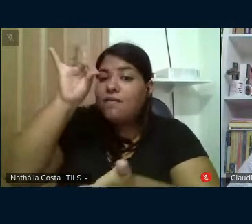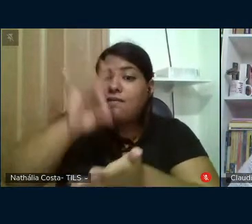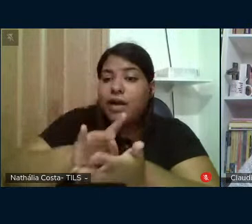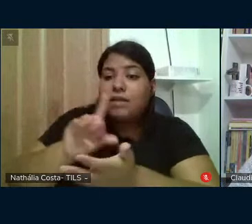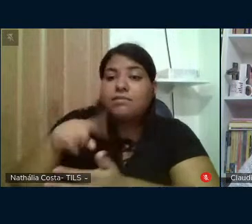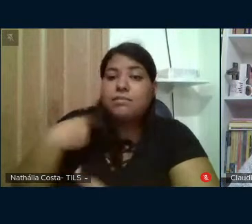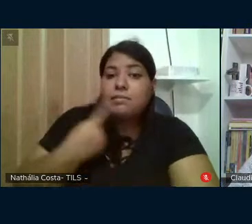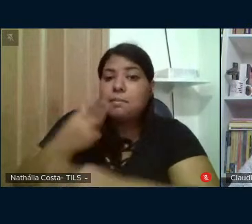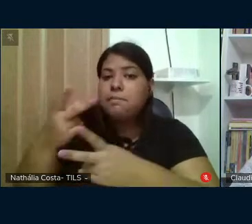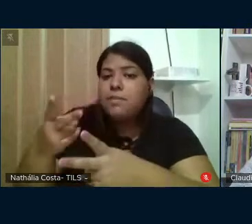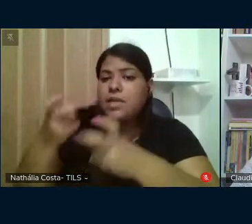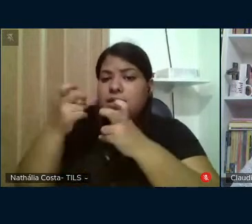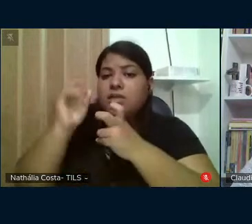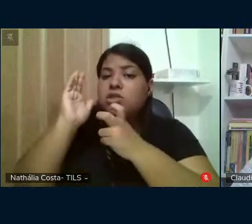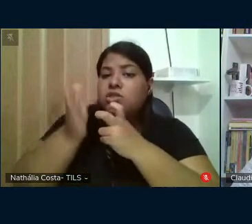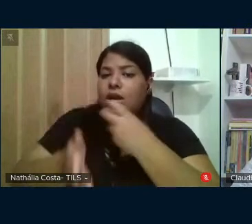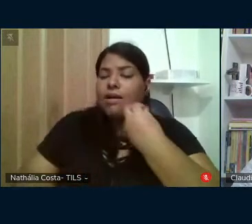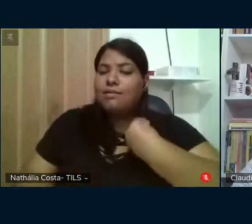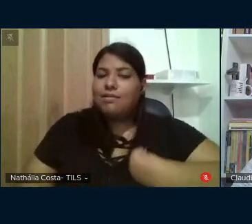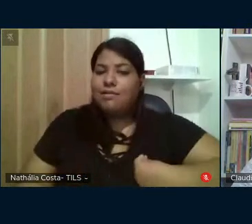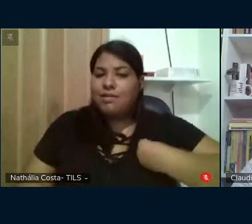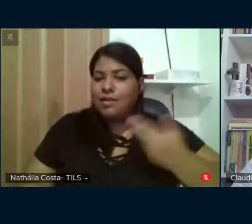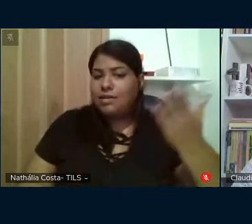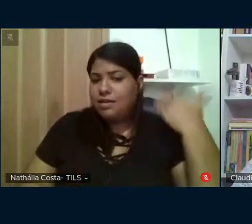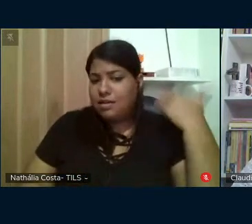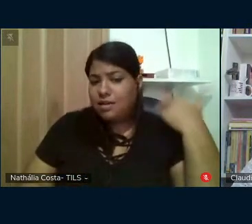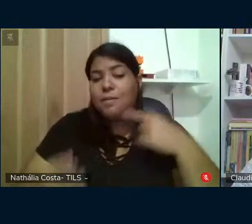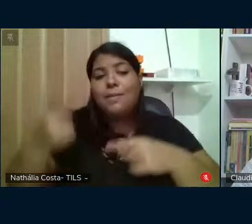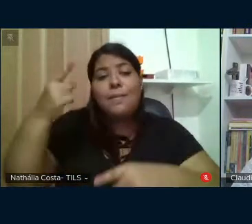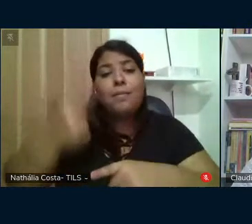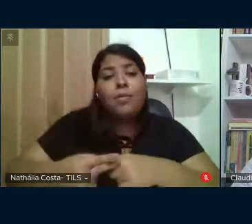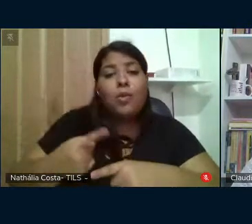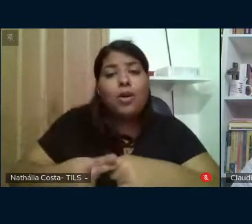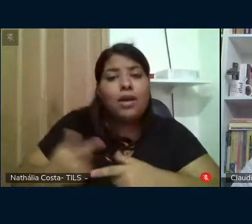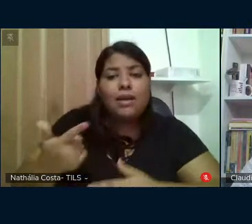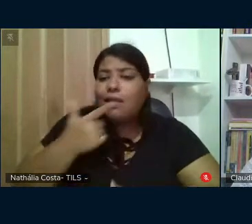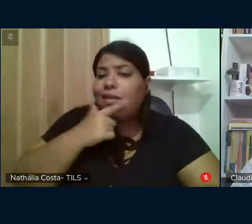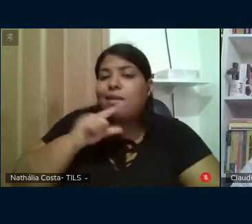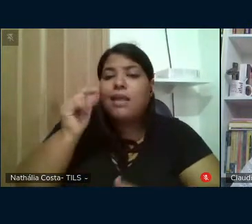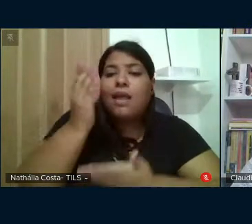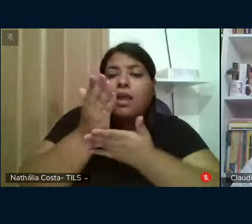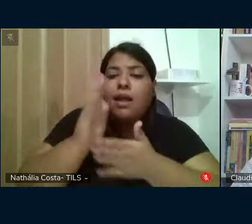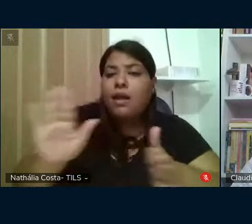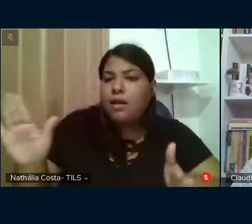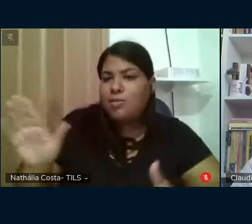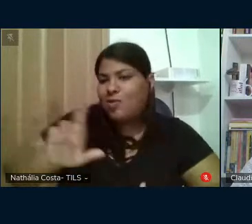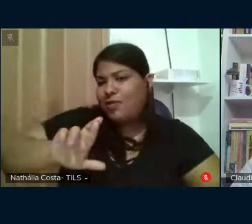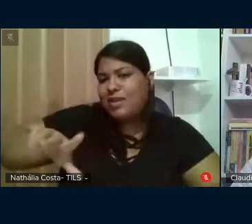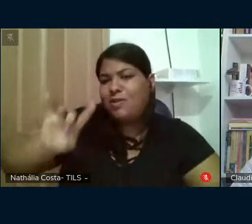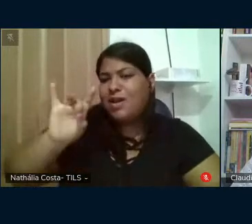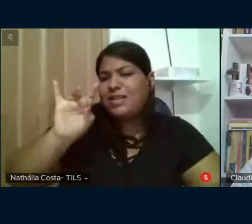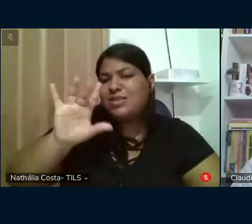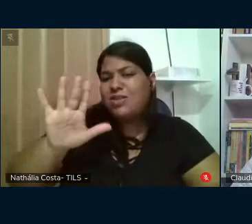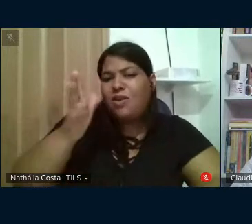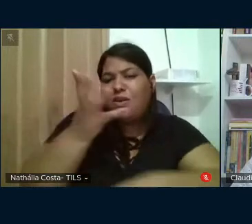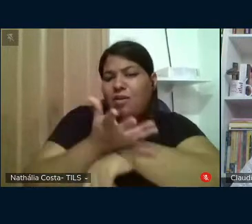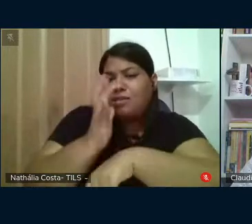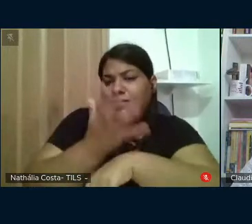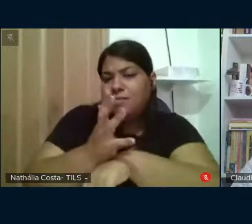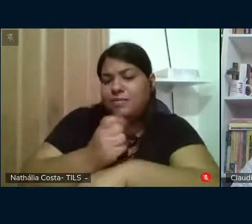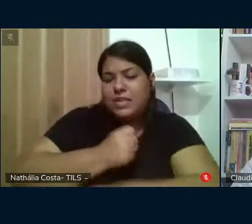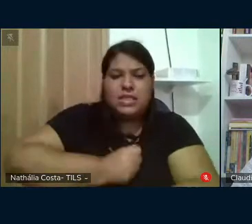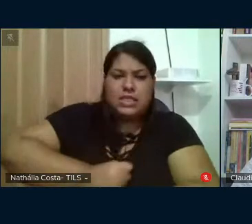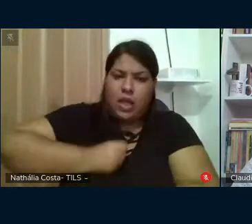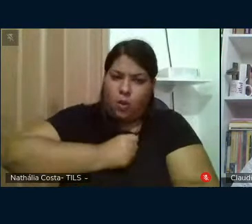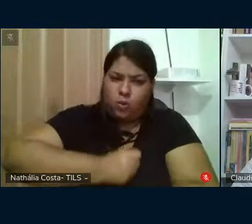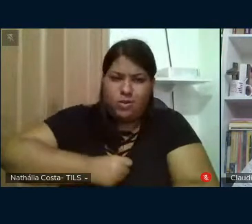certificarmos do que existiu, por que e por quem acabou. Não se trata de mero exercício saudosista,